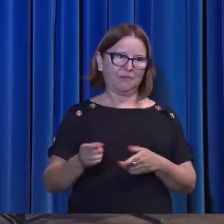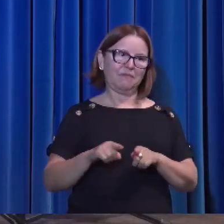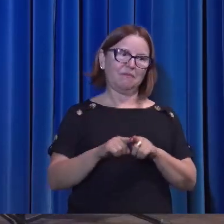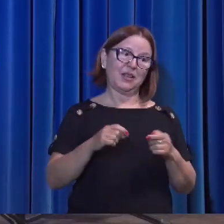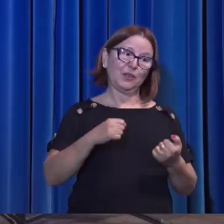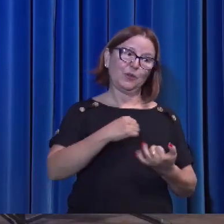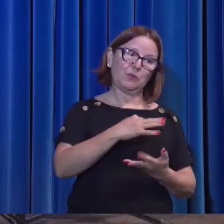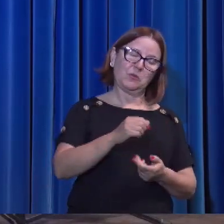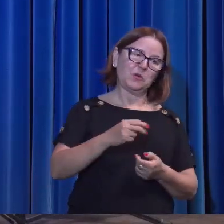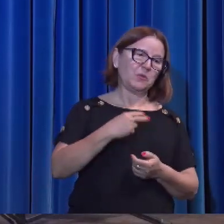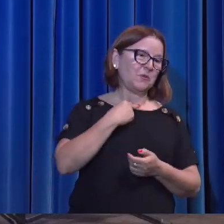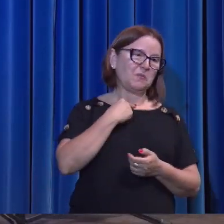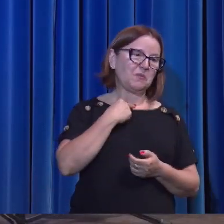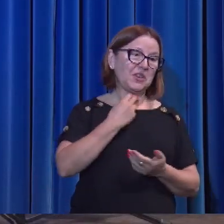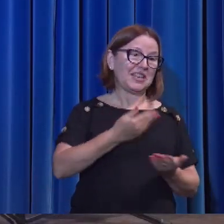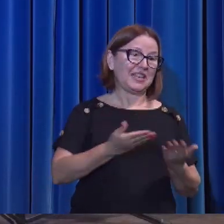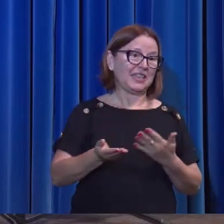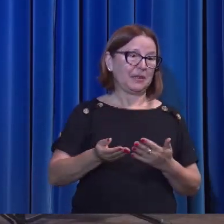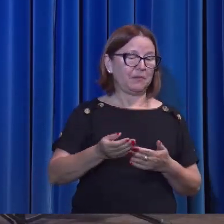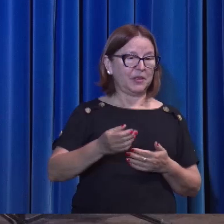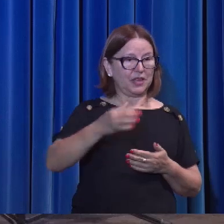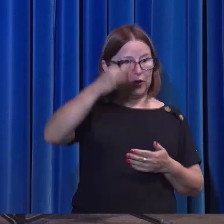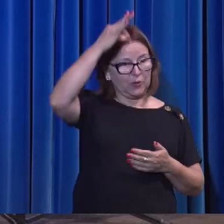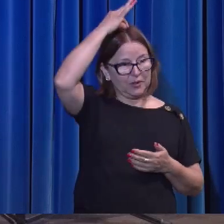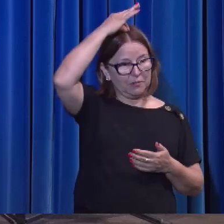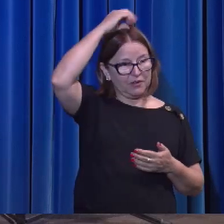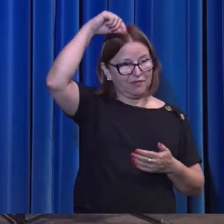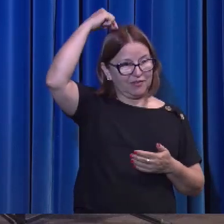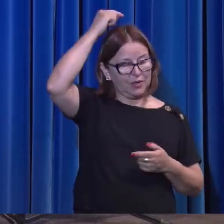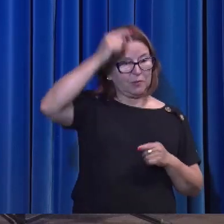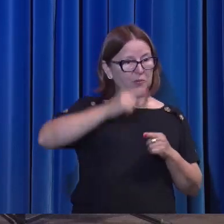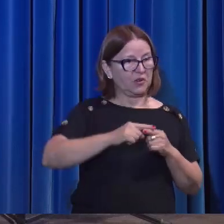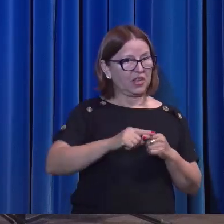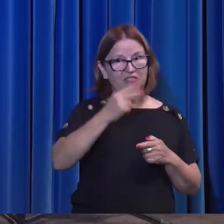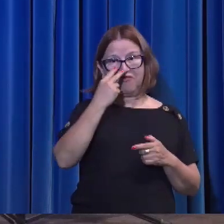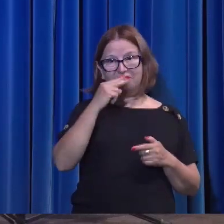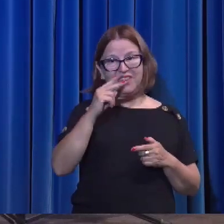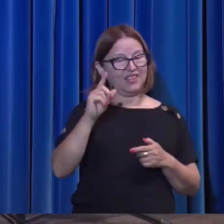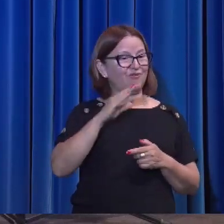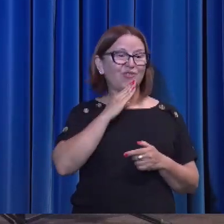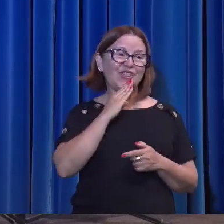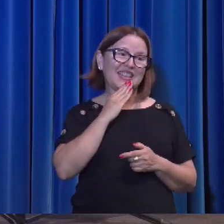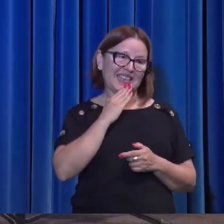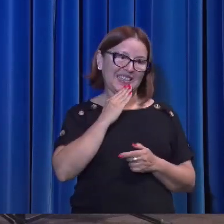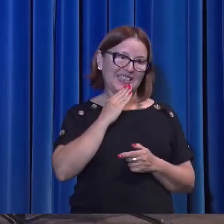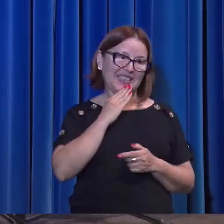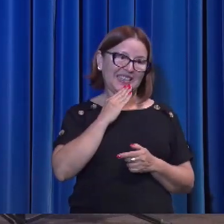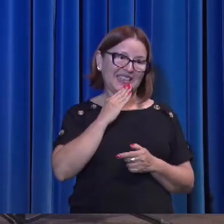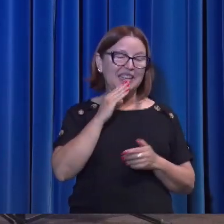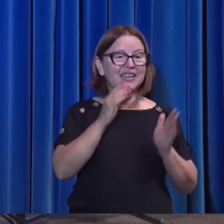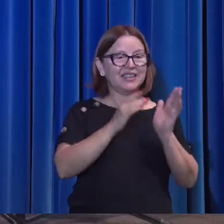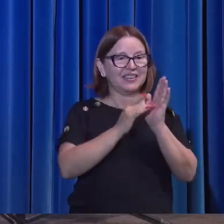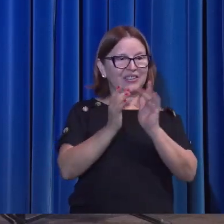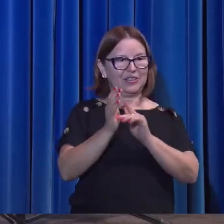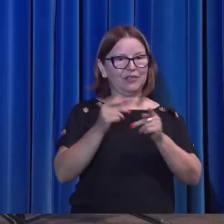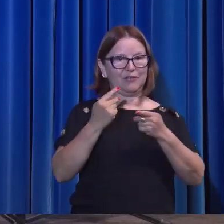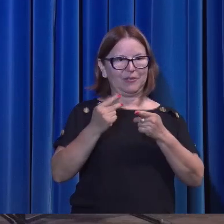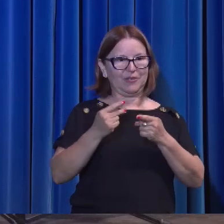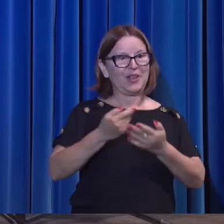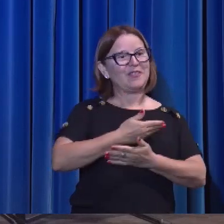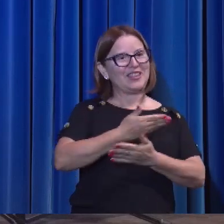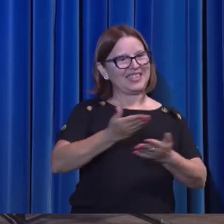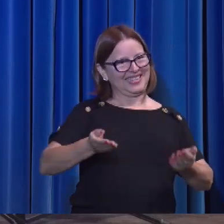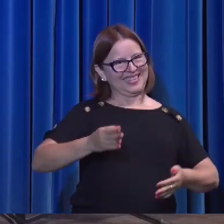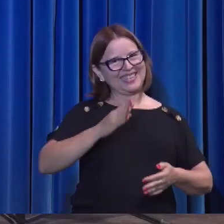Espírito Santo, porque não o vê nem o conhece. E aí Jesus diz assim, vós o conheceis.